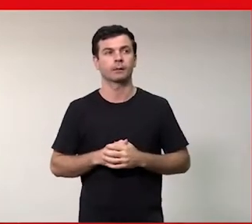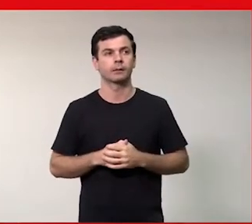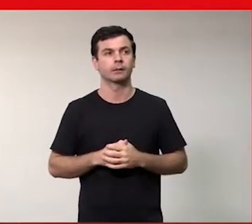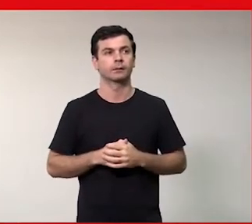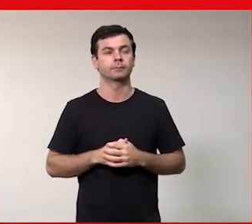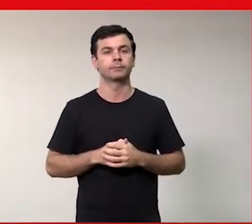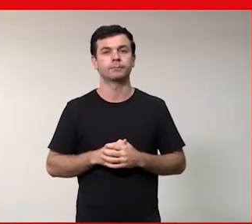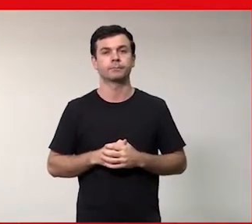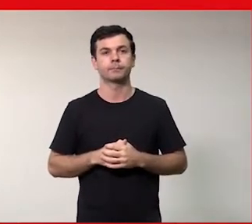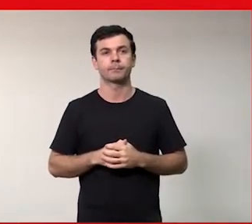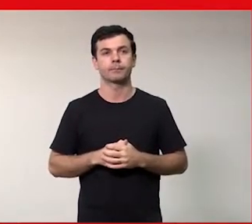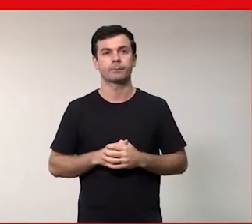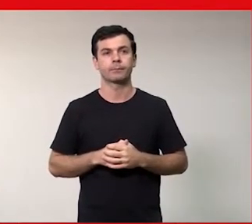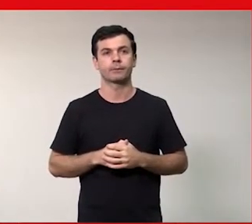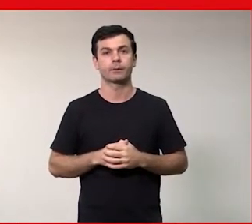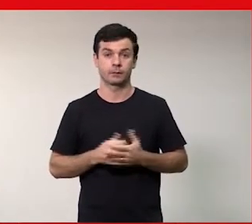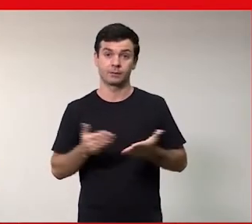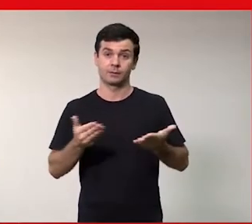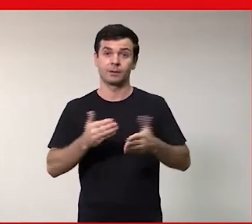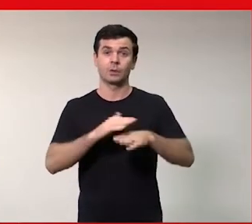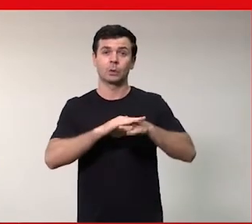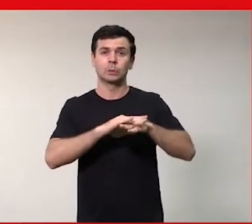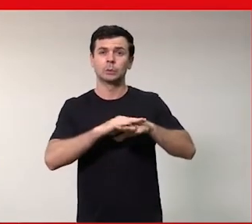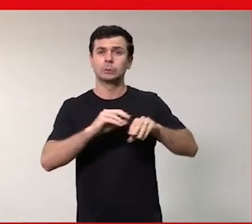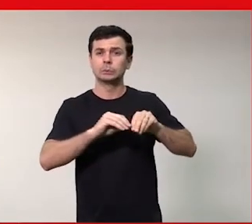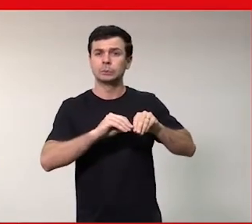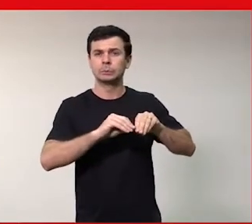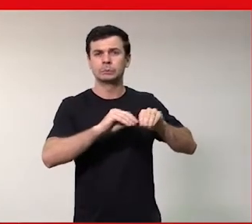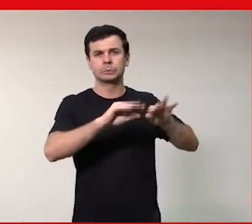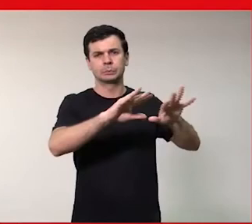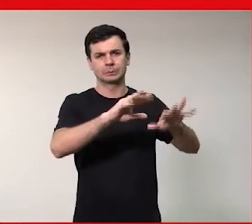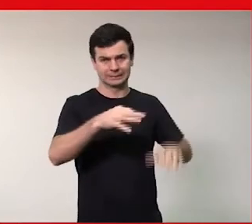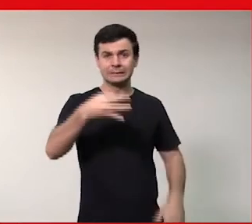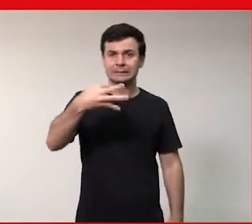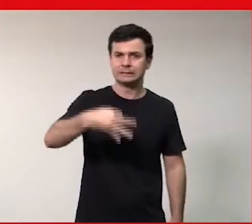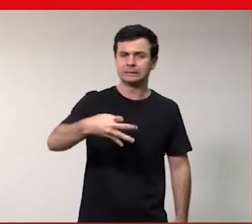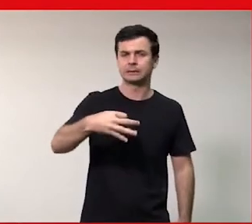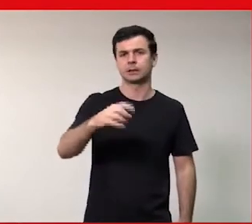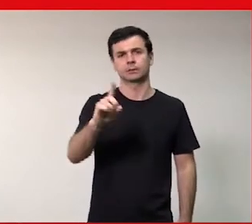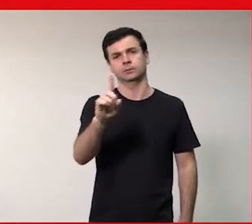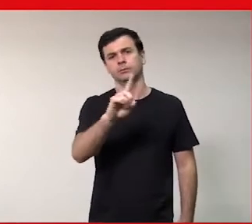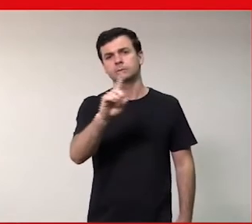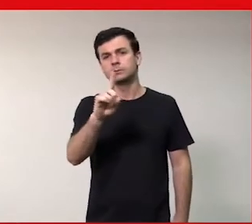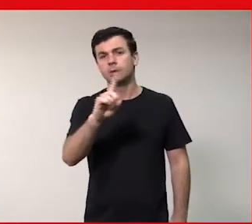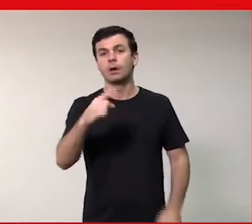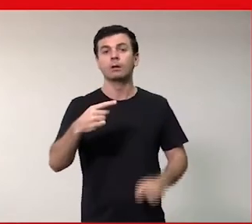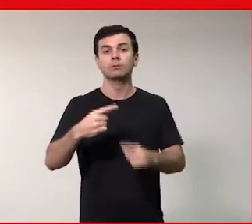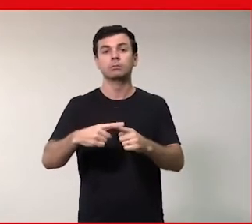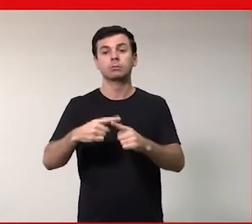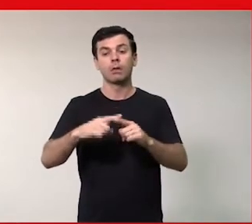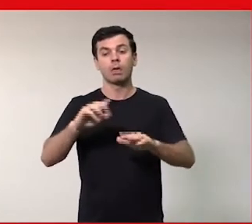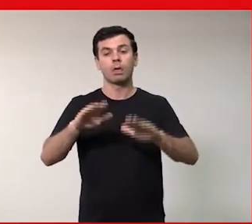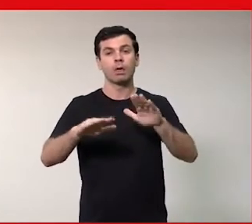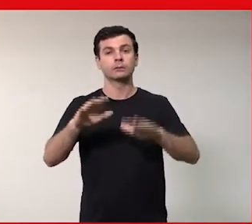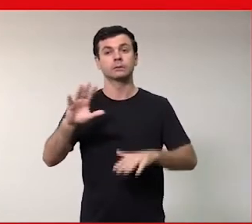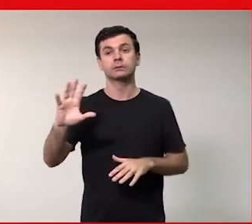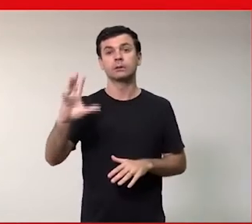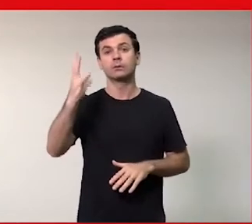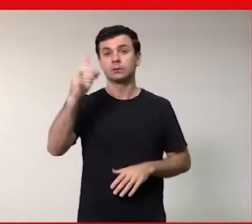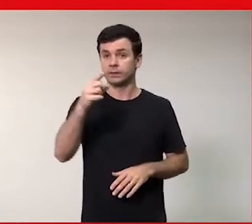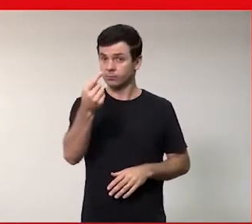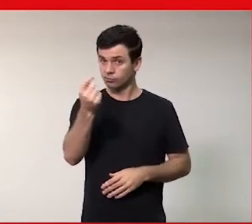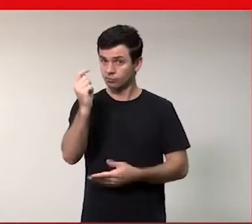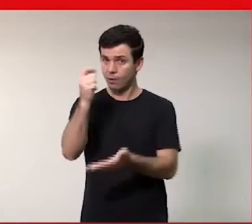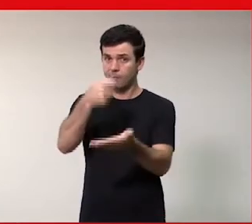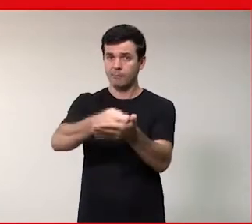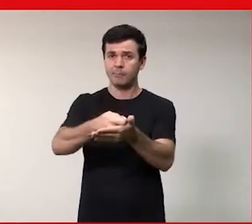remunerar só que a pandemia veio e disse olha essa não é a solução porque tem situações em que você não vai poder pagar então você